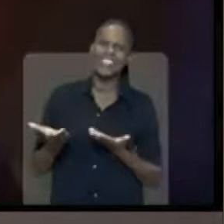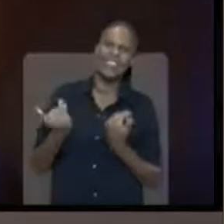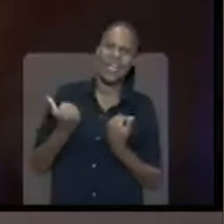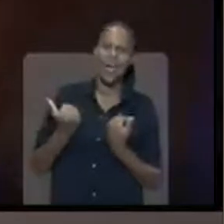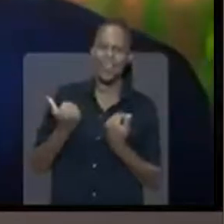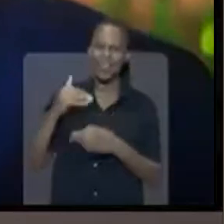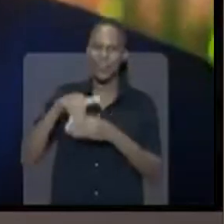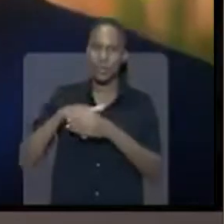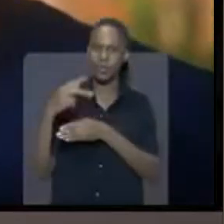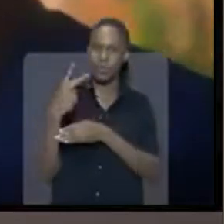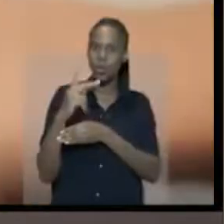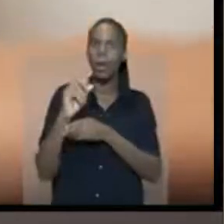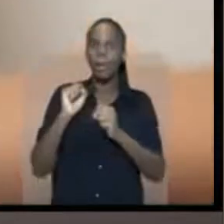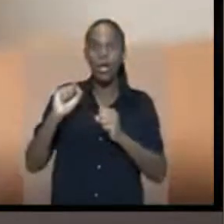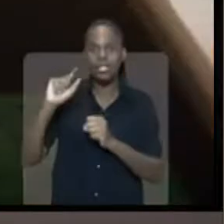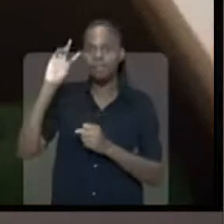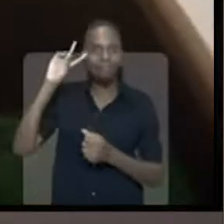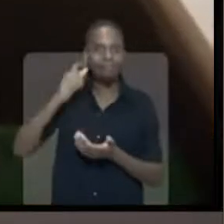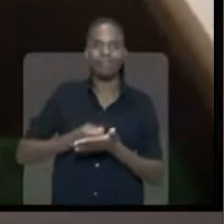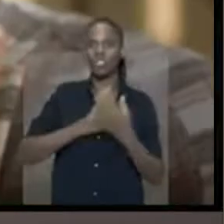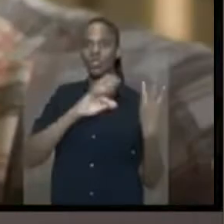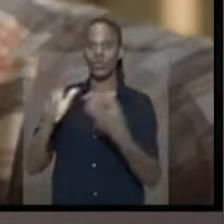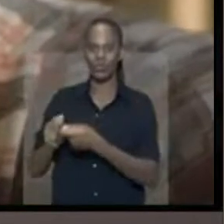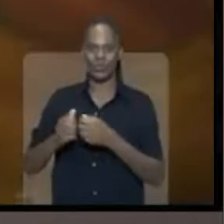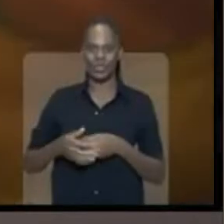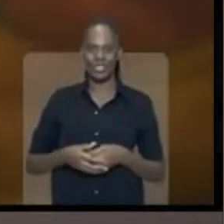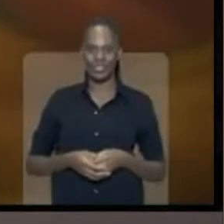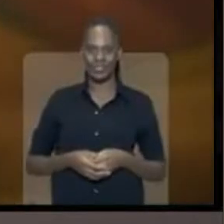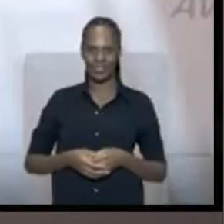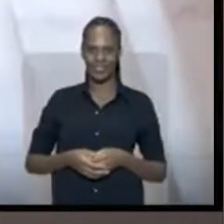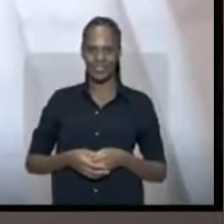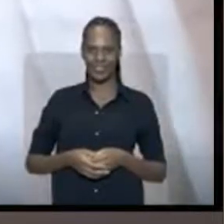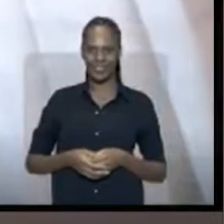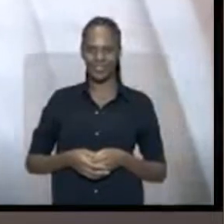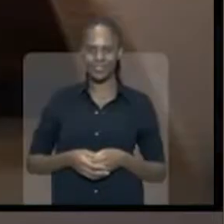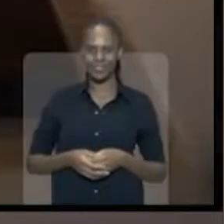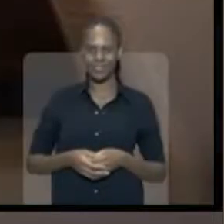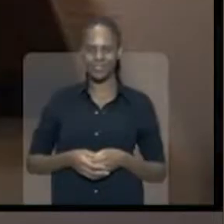pouco para a gente ser feliz. E o seu voto pode decidir tudo.